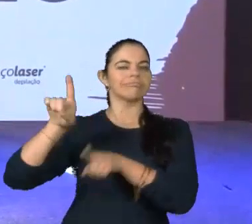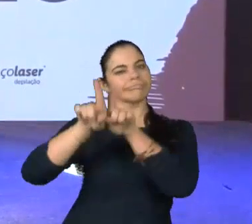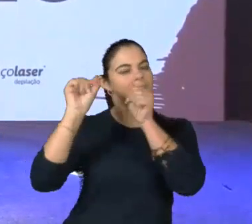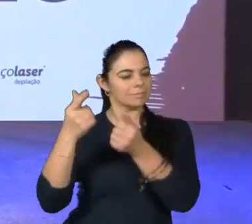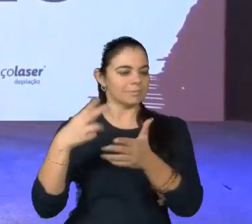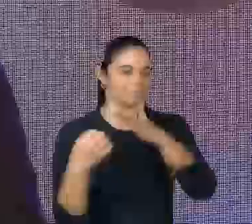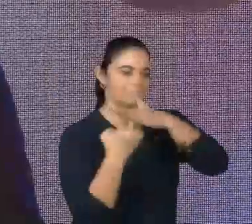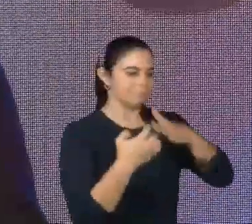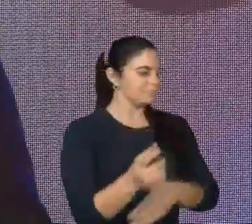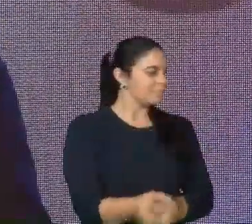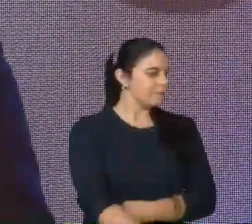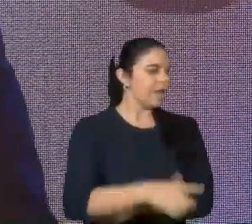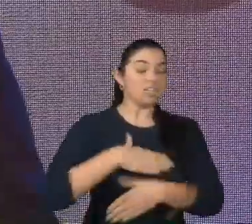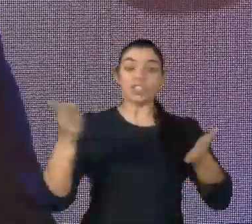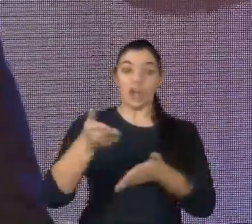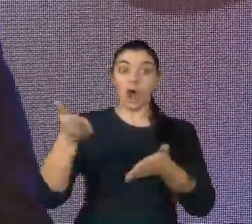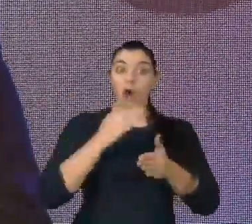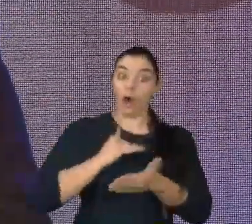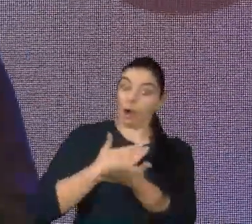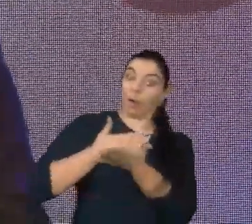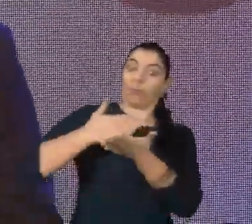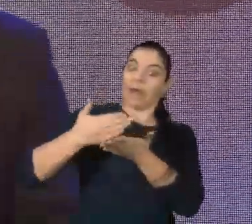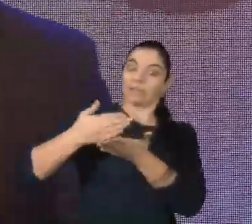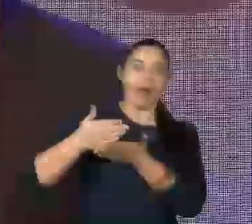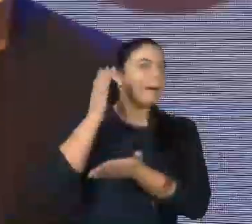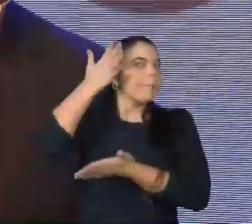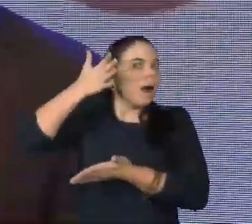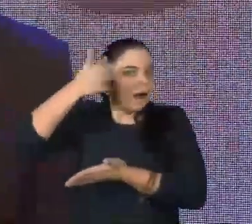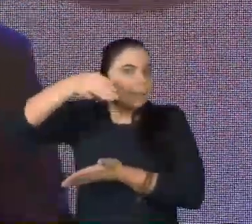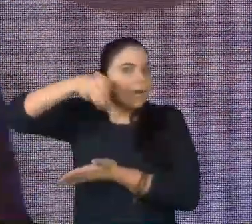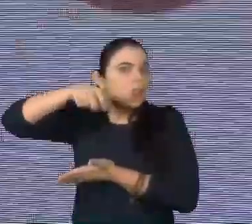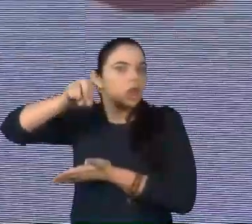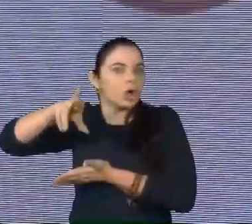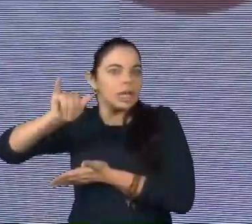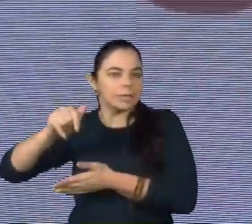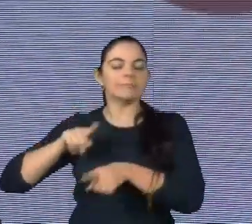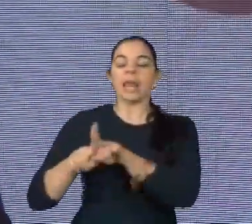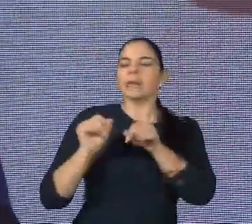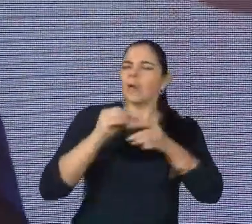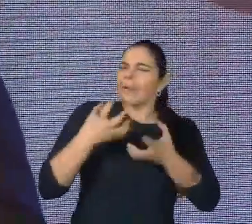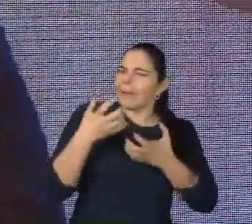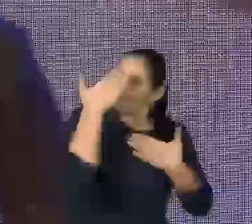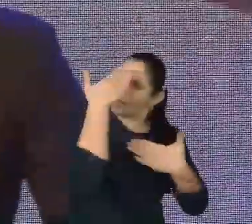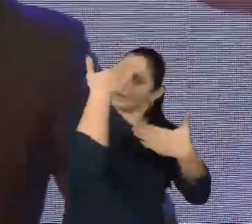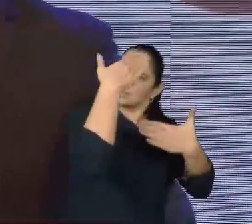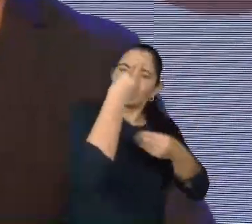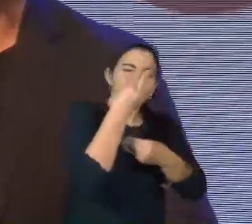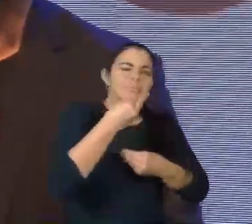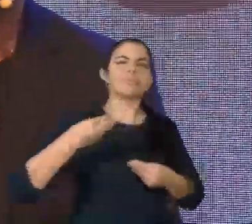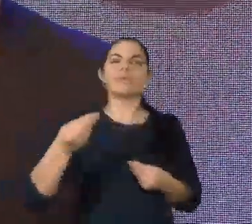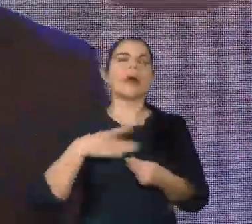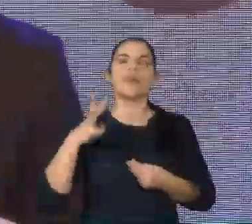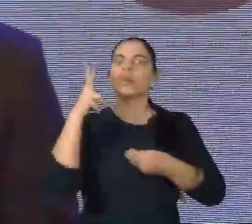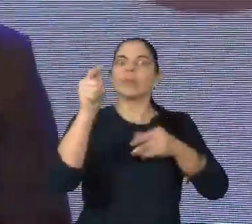começamos então agora a maratona de mentorias. Mas antes da gente começar, eu quero agradecer imensamente a todos